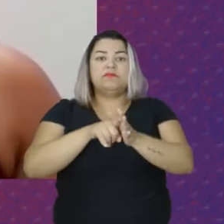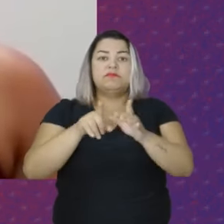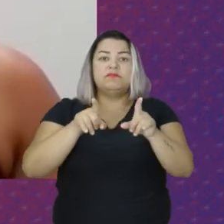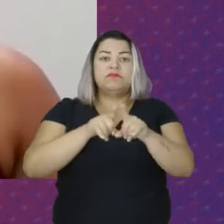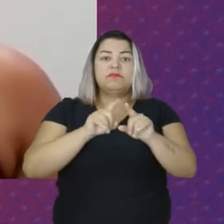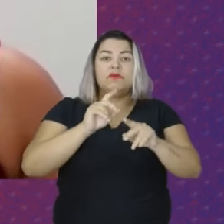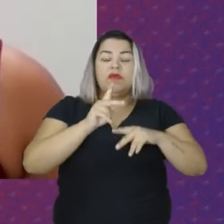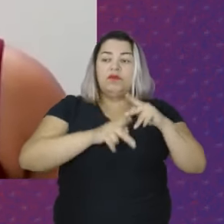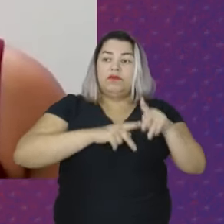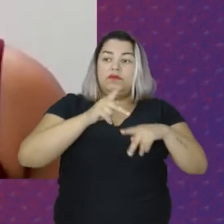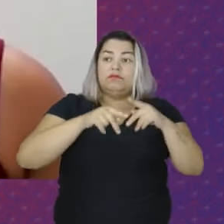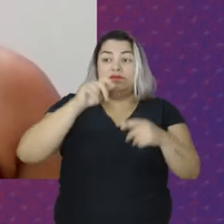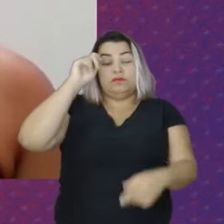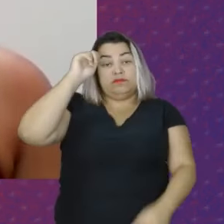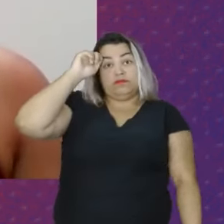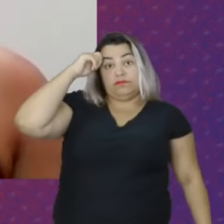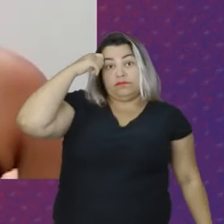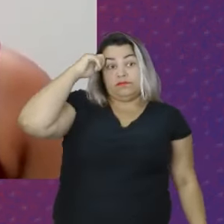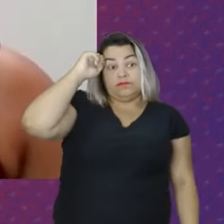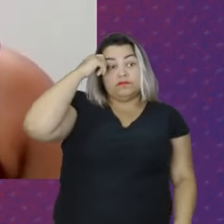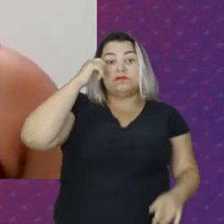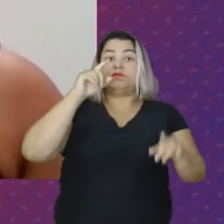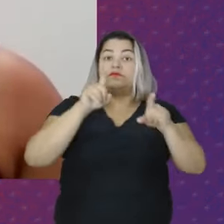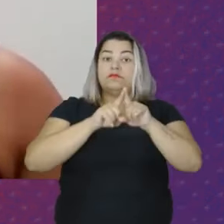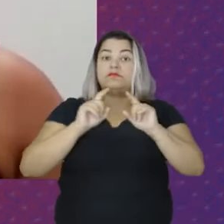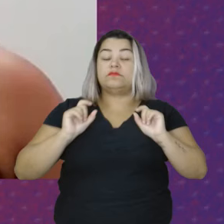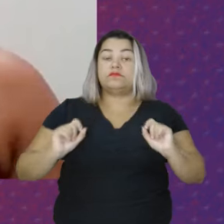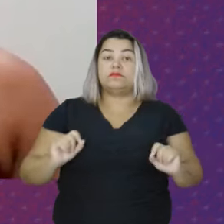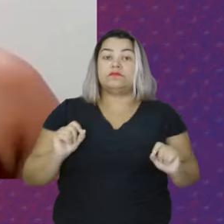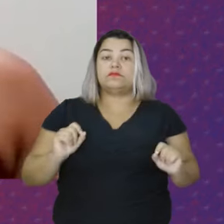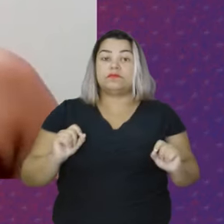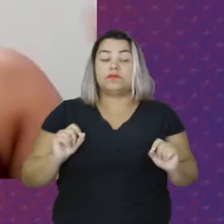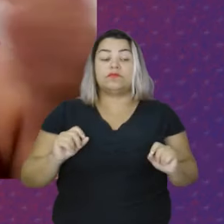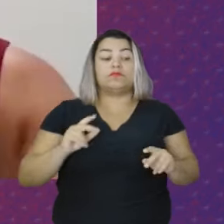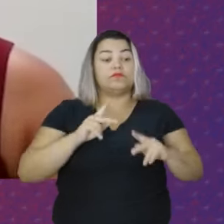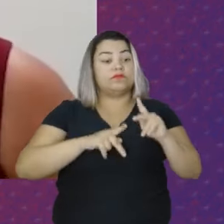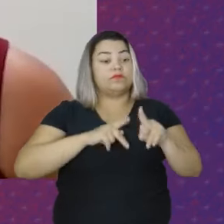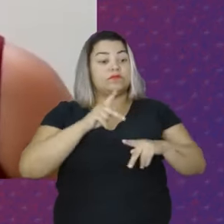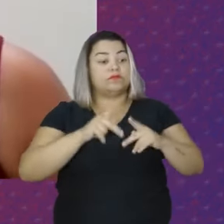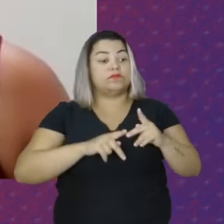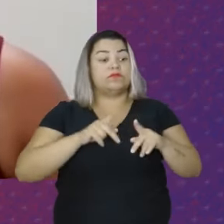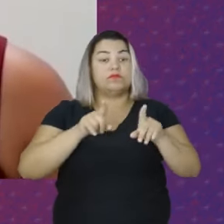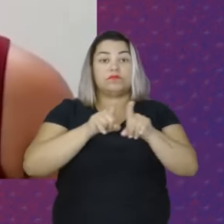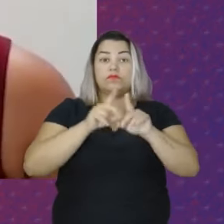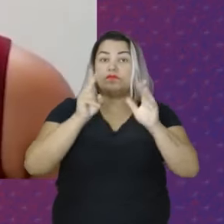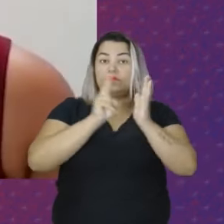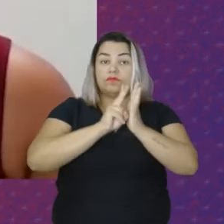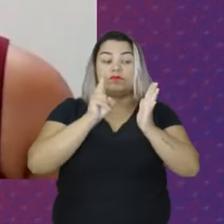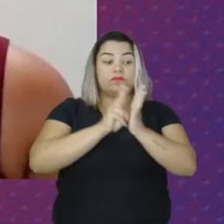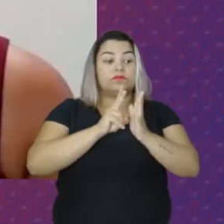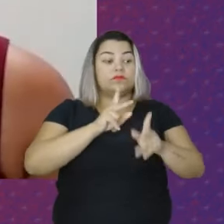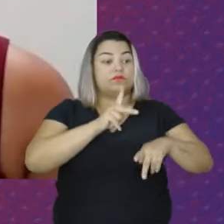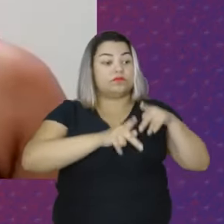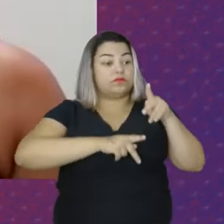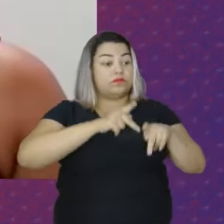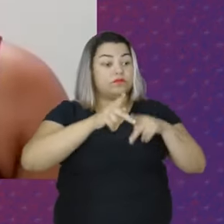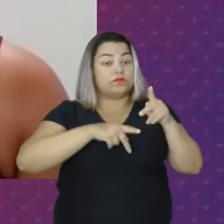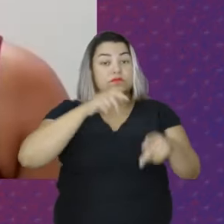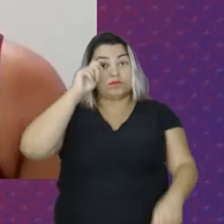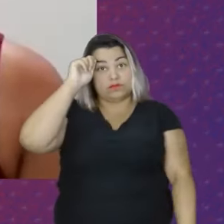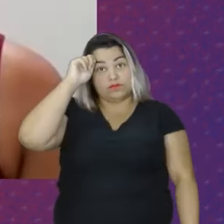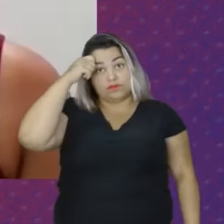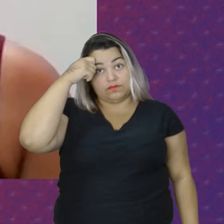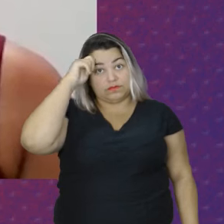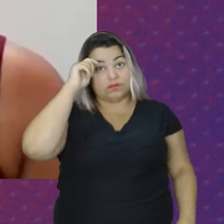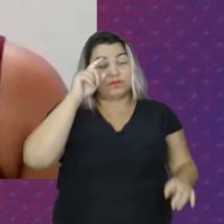população negra A partir da escravidão No genocídio dos povos indígenas No genocídio da população negra Que o movimento